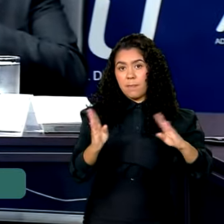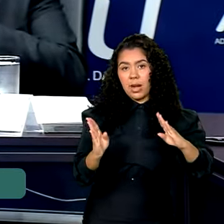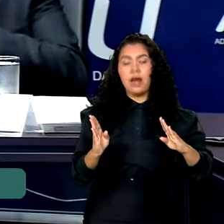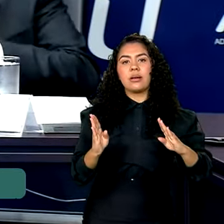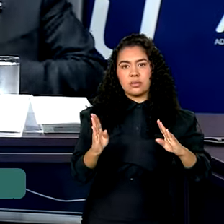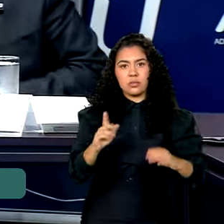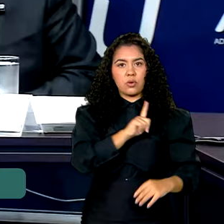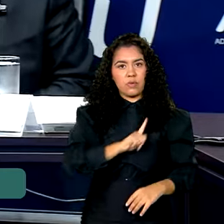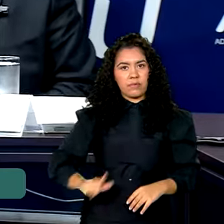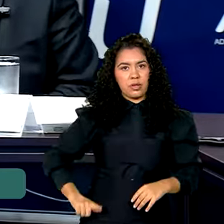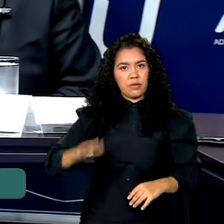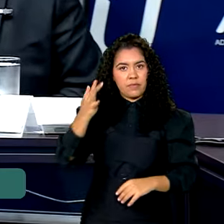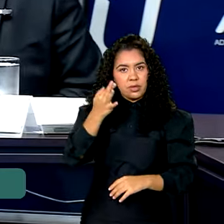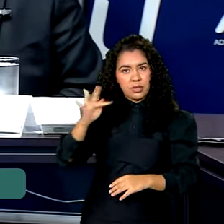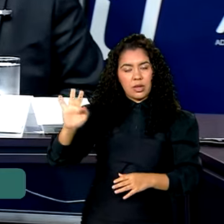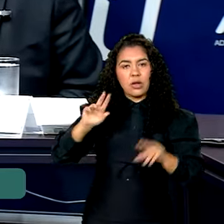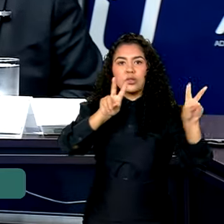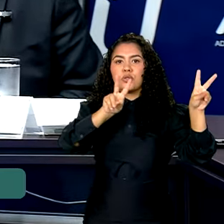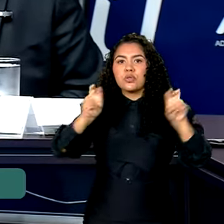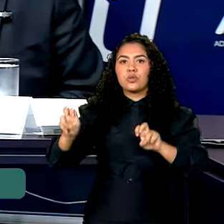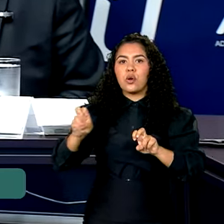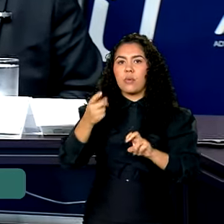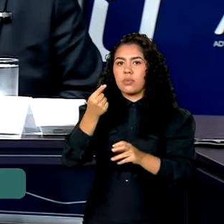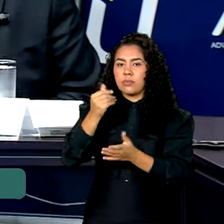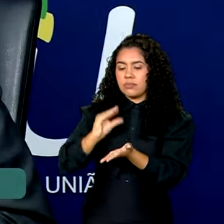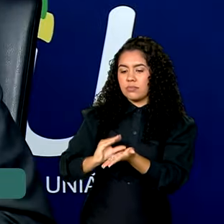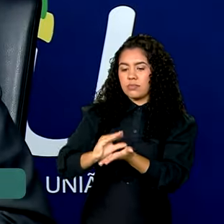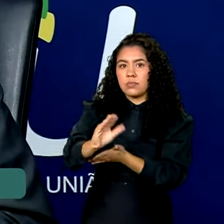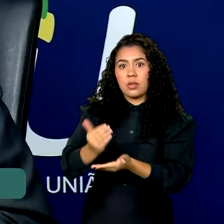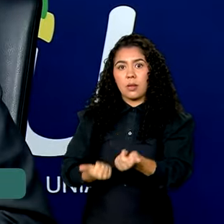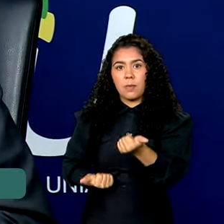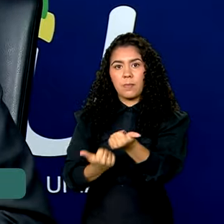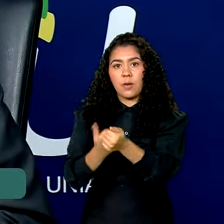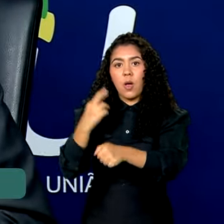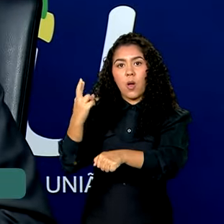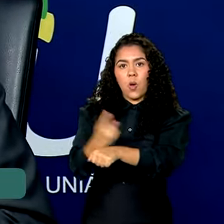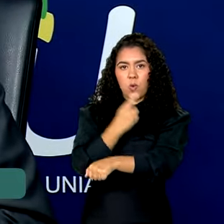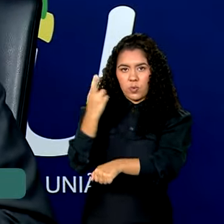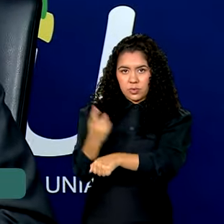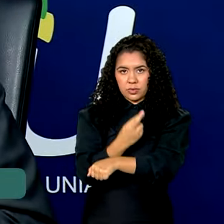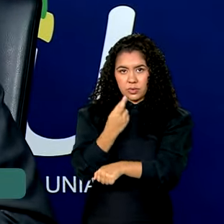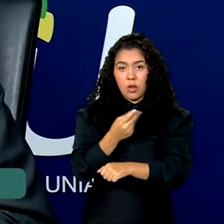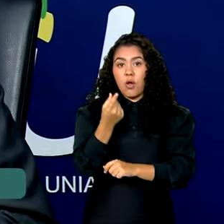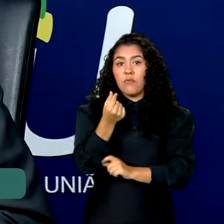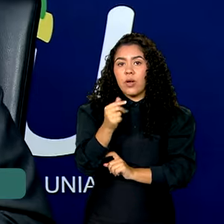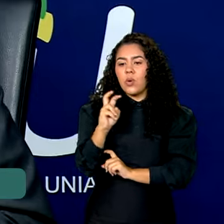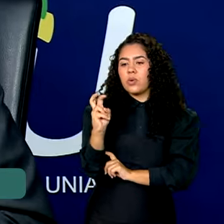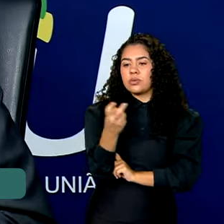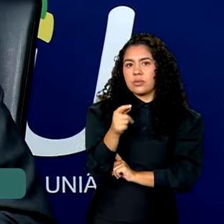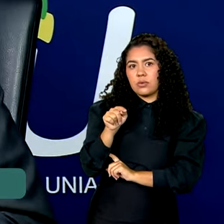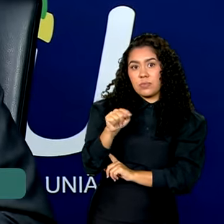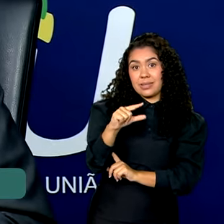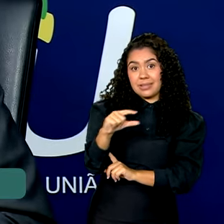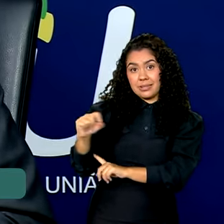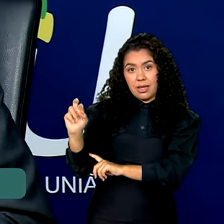pelo governo federal do auxílio reconstrução. O auxílio reconstrução, esse valor de R 5.100,00,